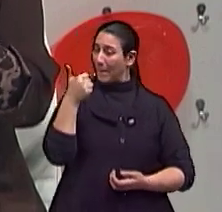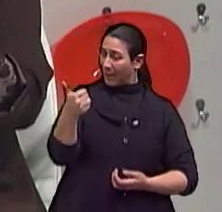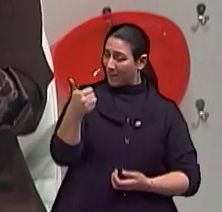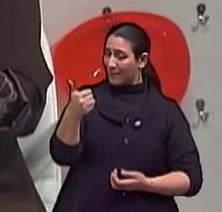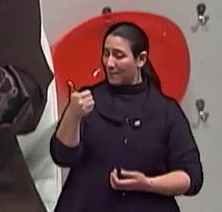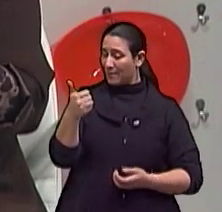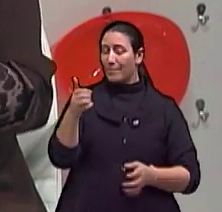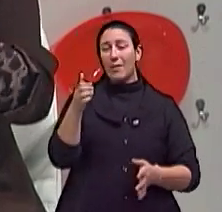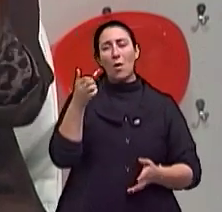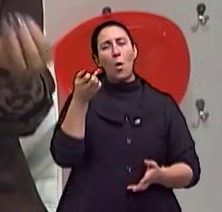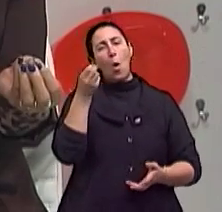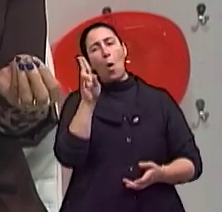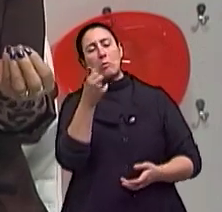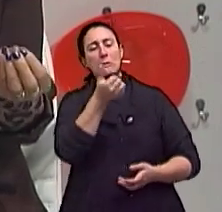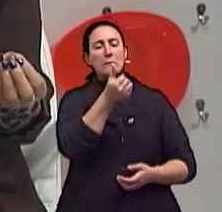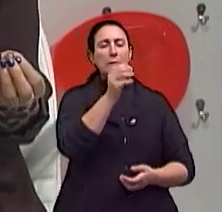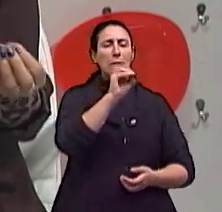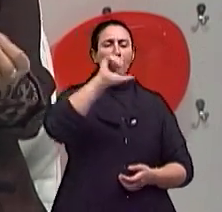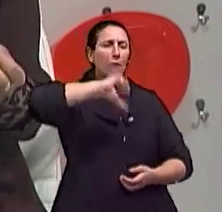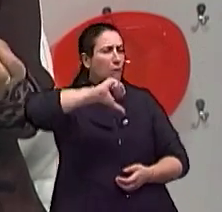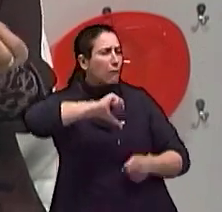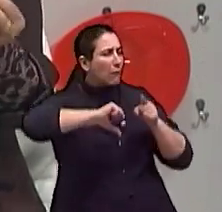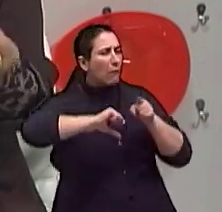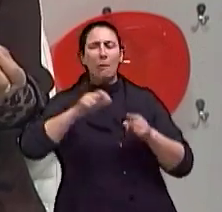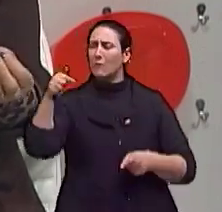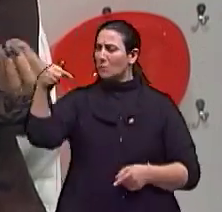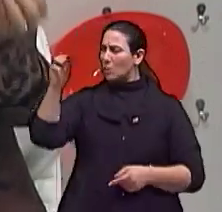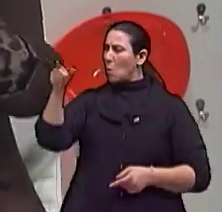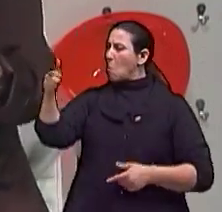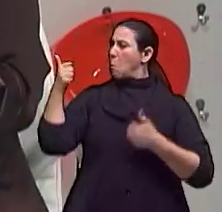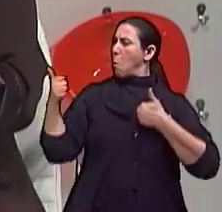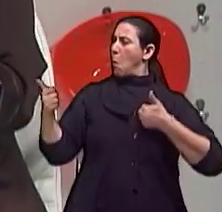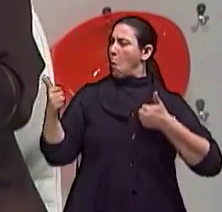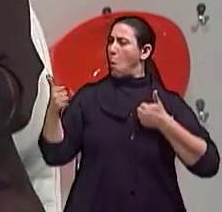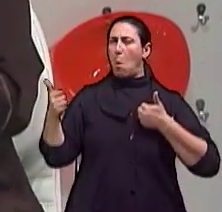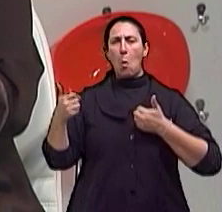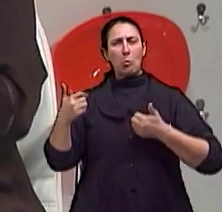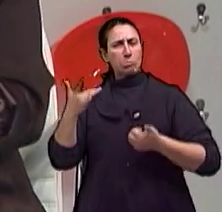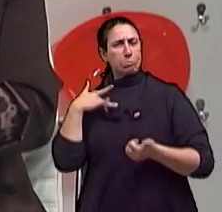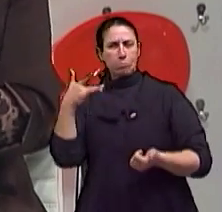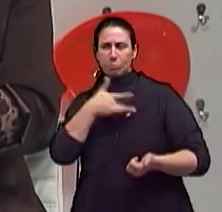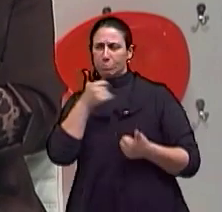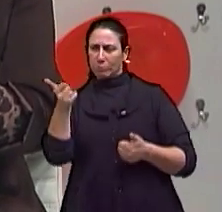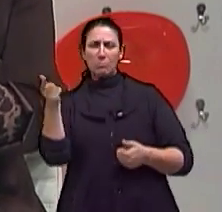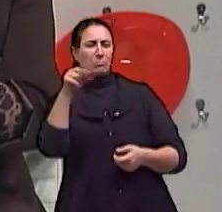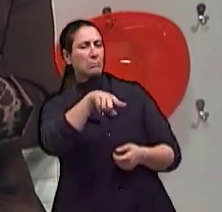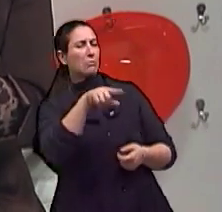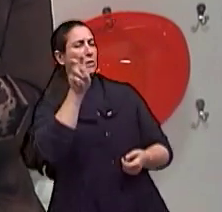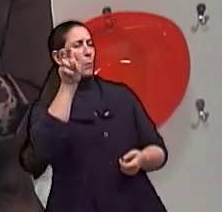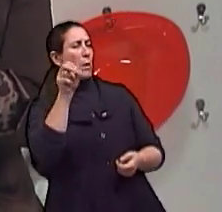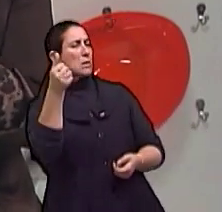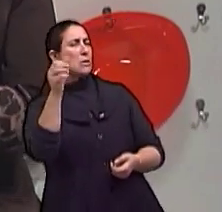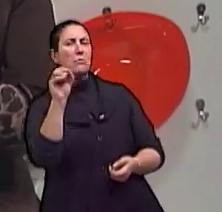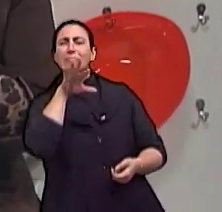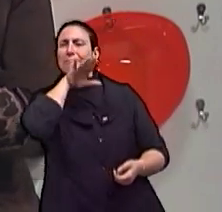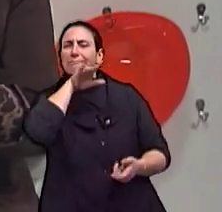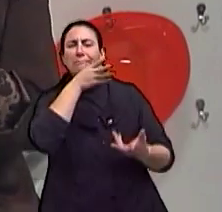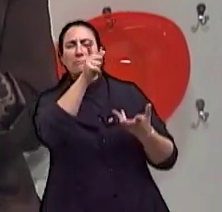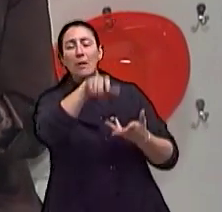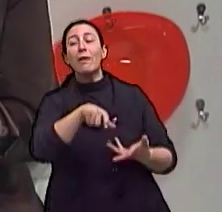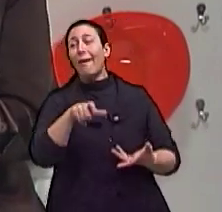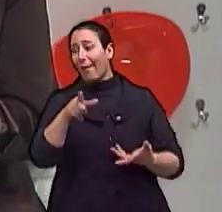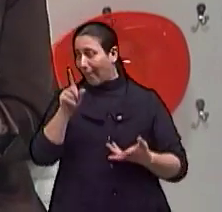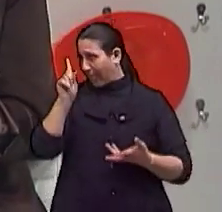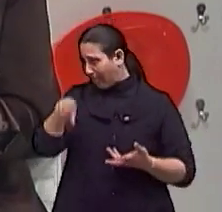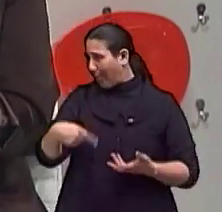ou está muito pior do que o de 70, o de 70 está muito melhor do que o mais jovem que ele. Hábitos